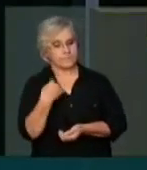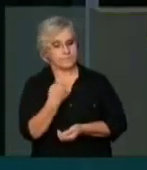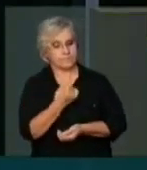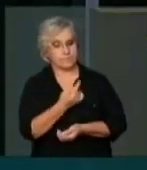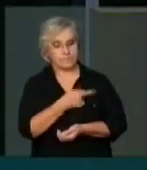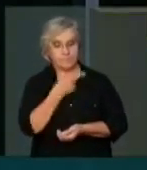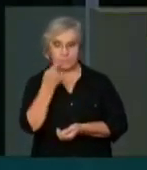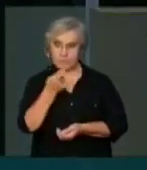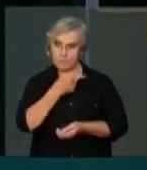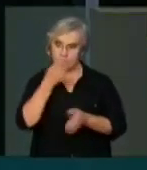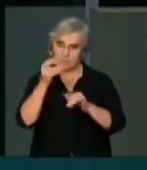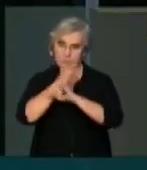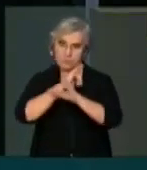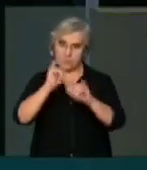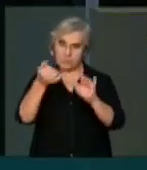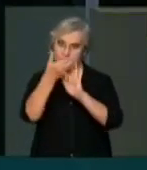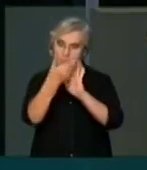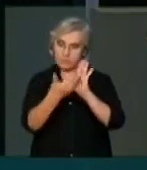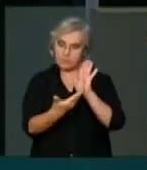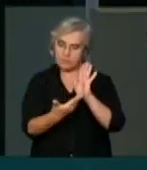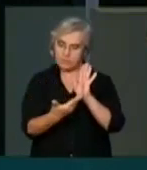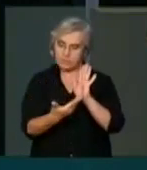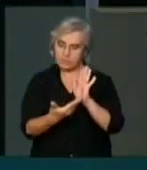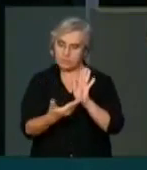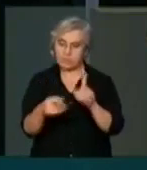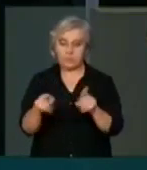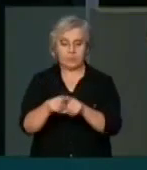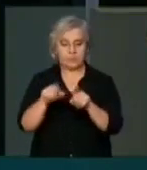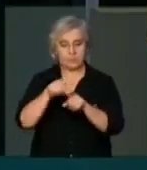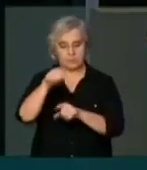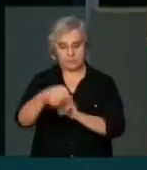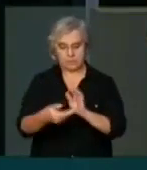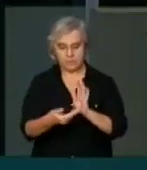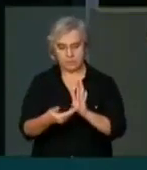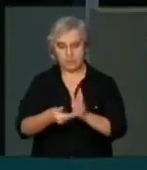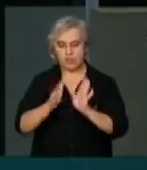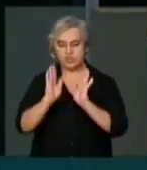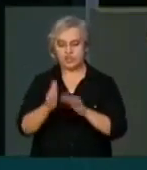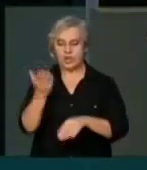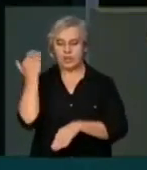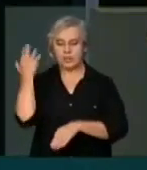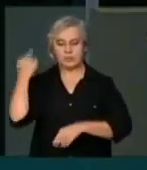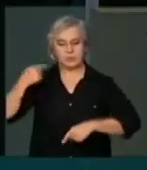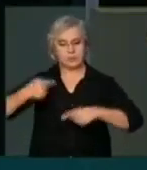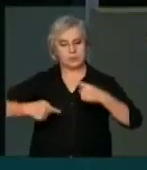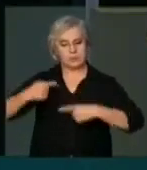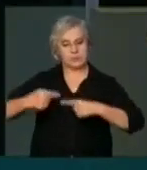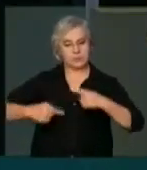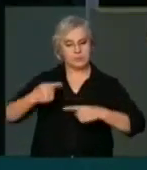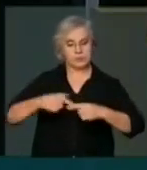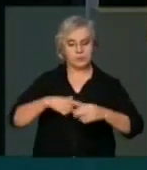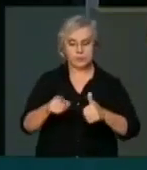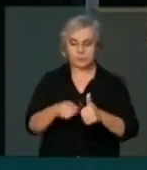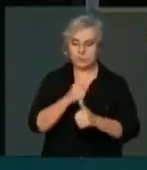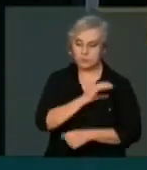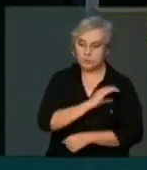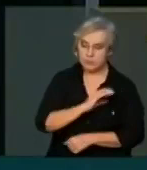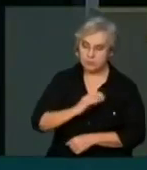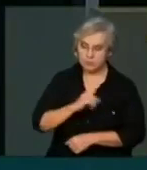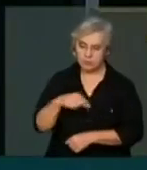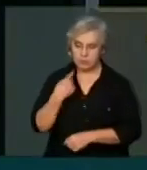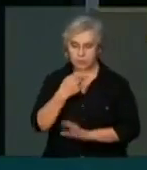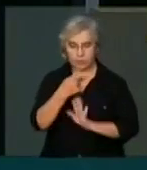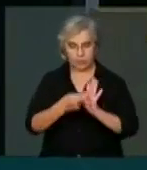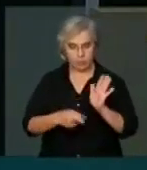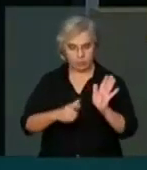registro, porque também nessa casa esse assunto foi debatido e na primeira comissão onde o nosso projeto estava,